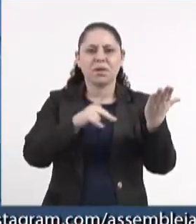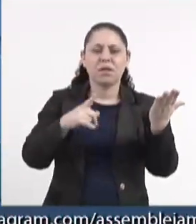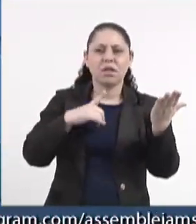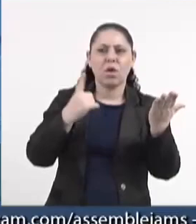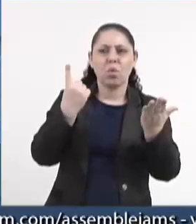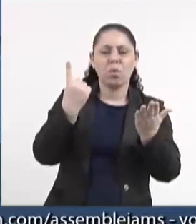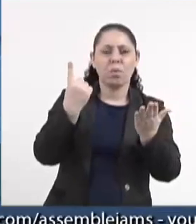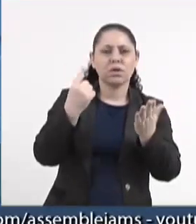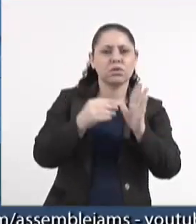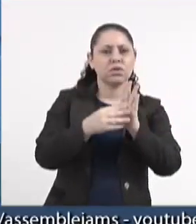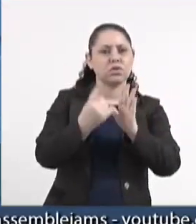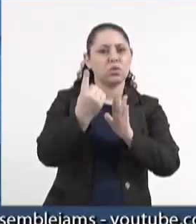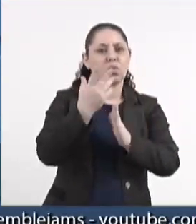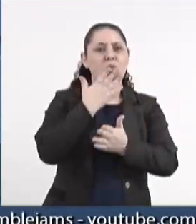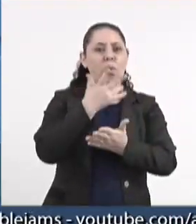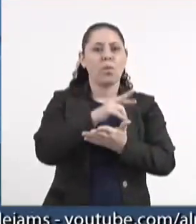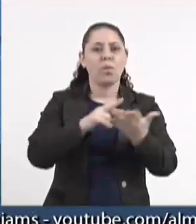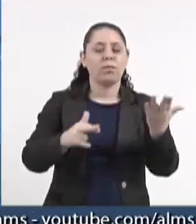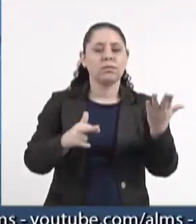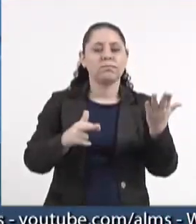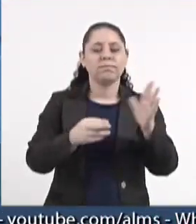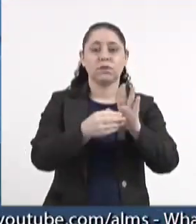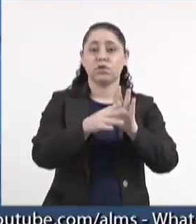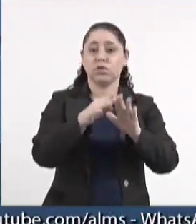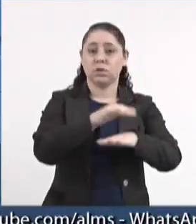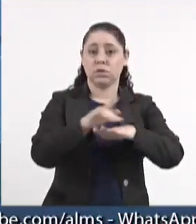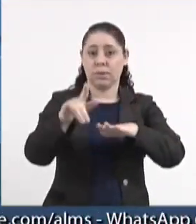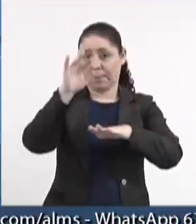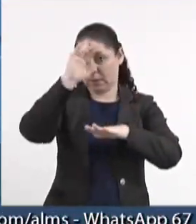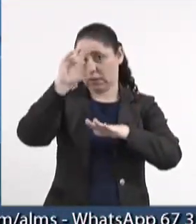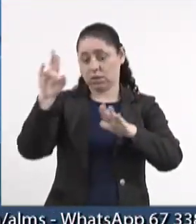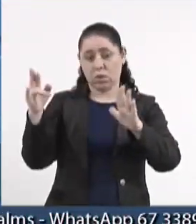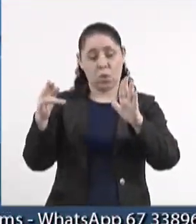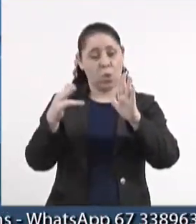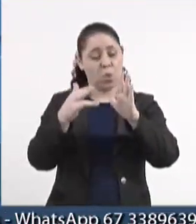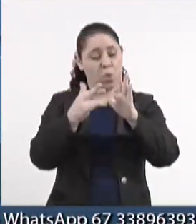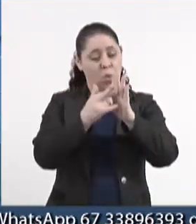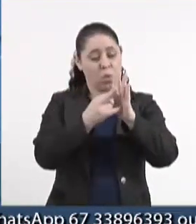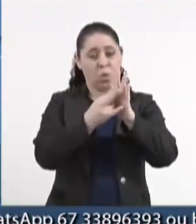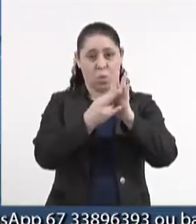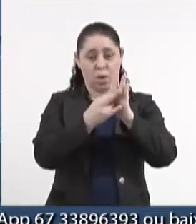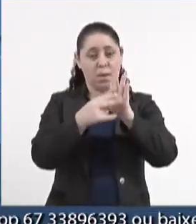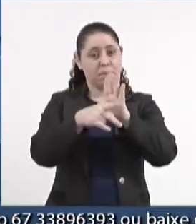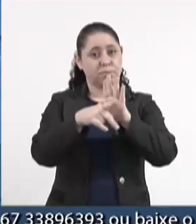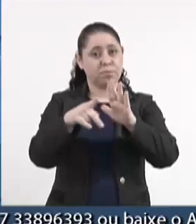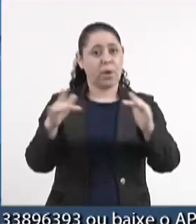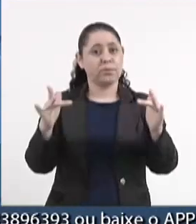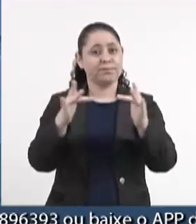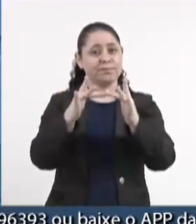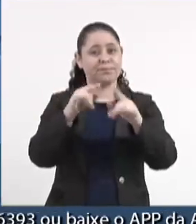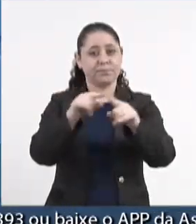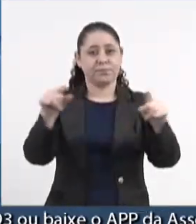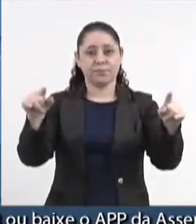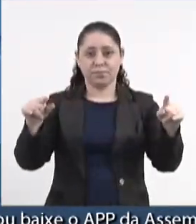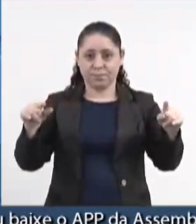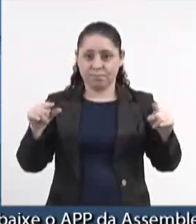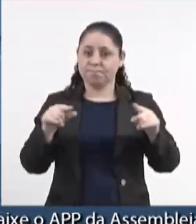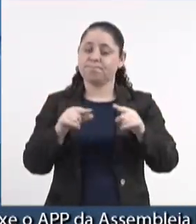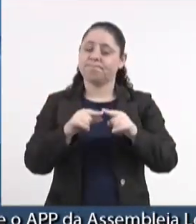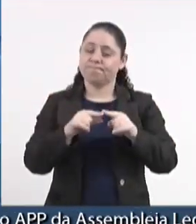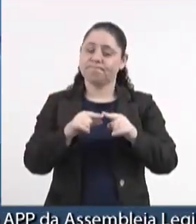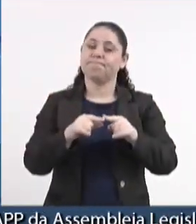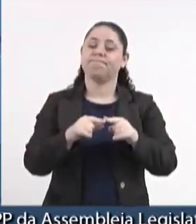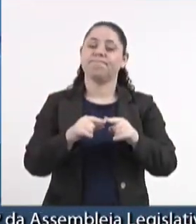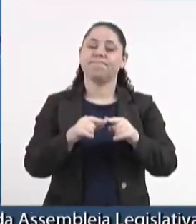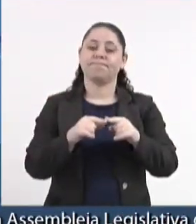requerimento, indicando à mesa, observadas as formas regimentais desta casa, após ouvido